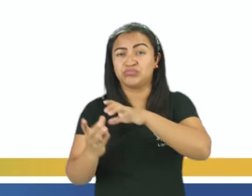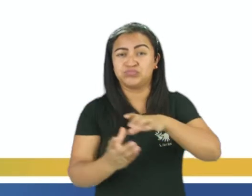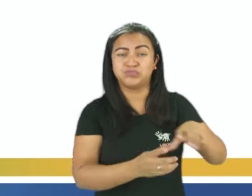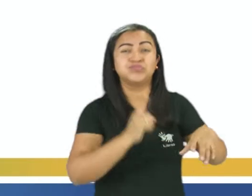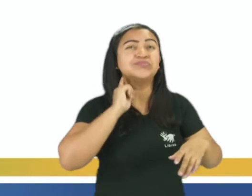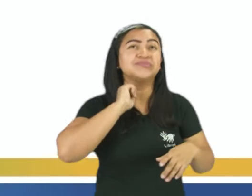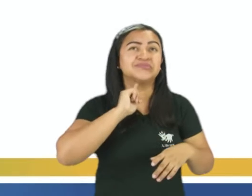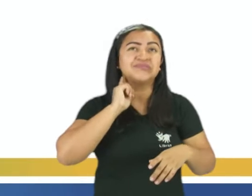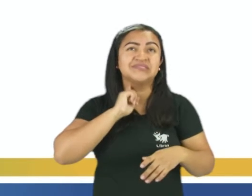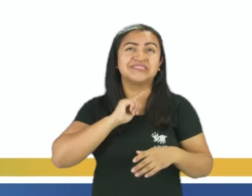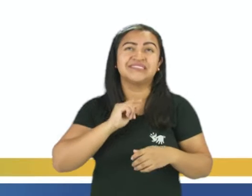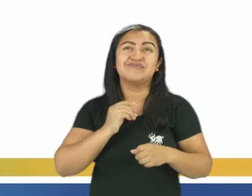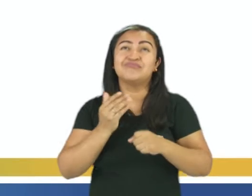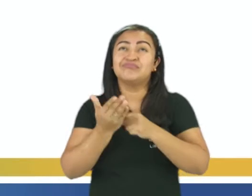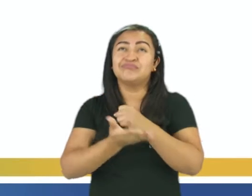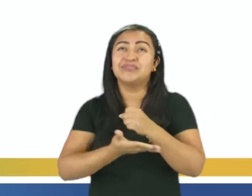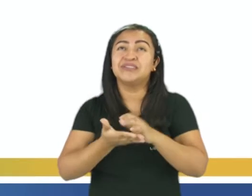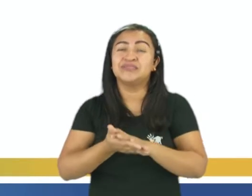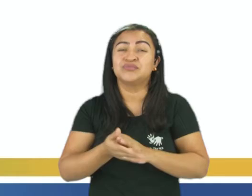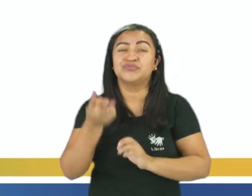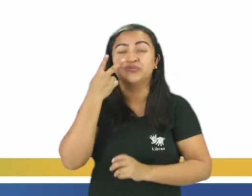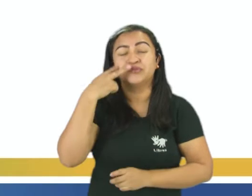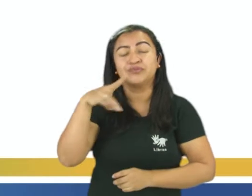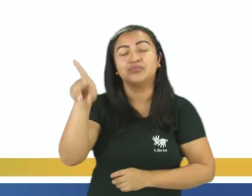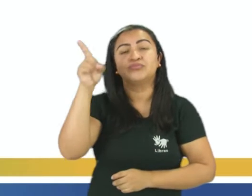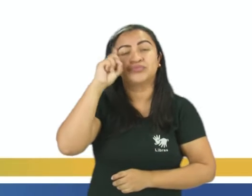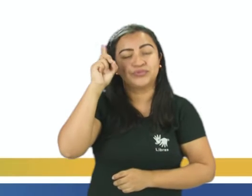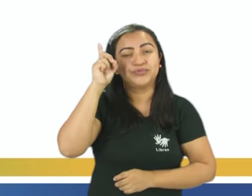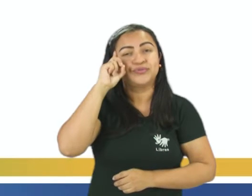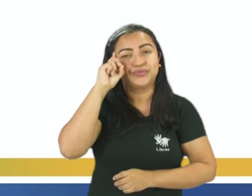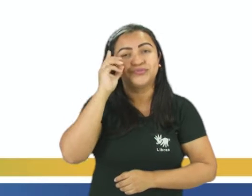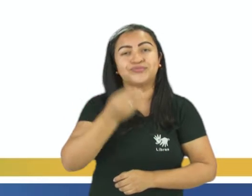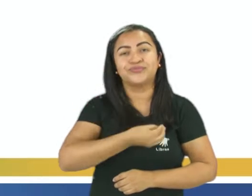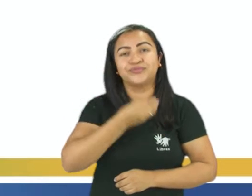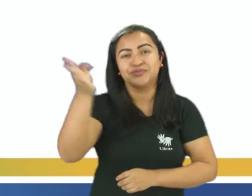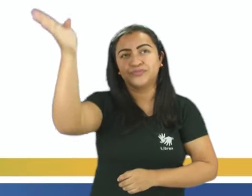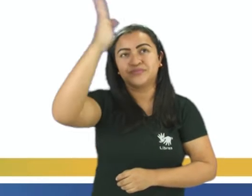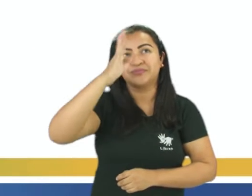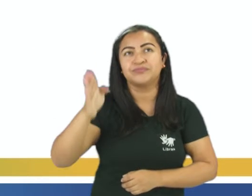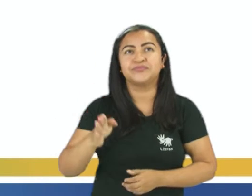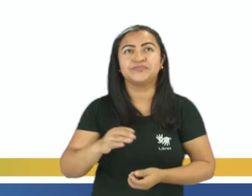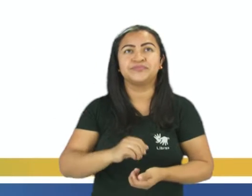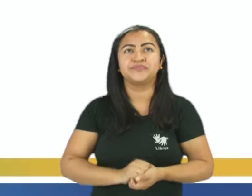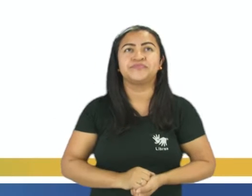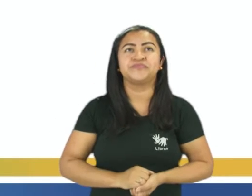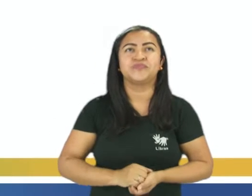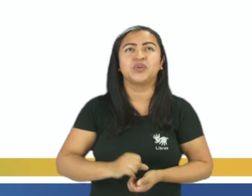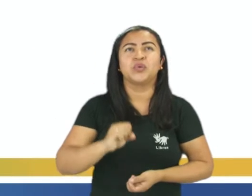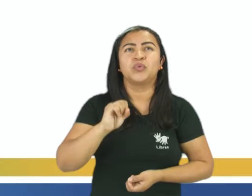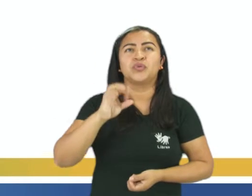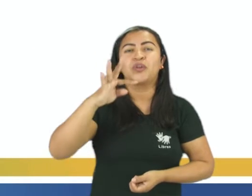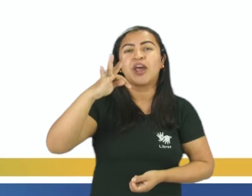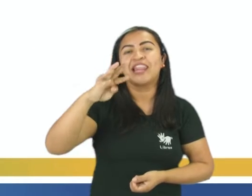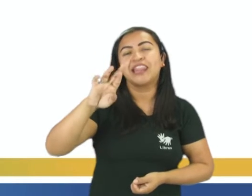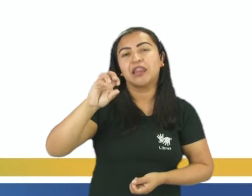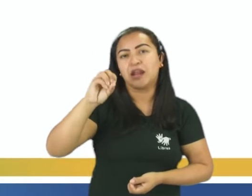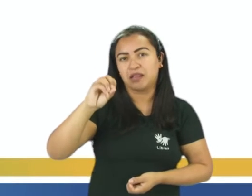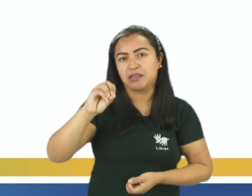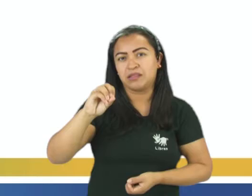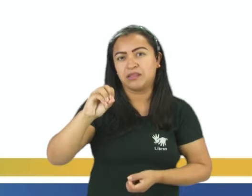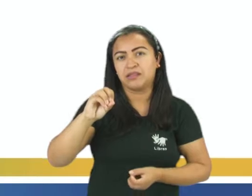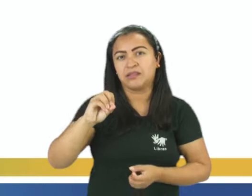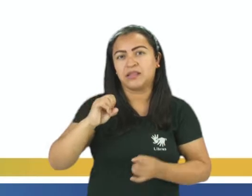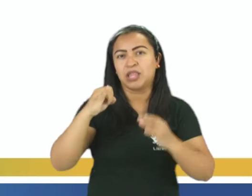básicos se vêem todos os dias na vida dos brasileiros. O Instituto Trata Brasil mostrou que o Brasil